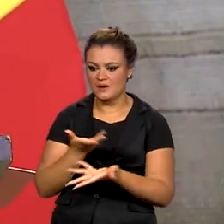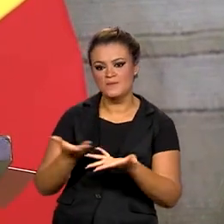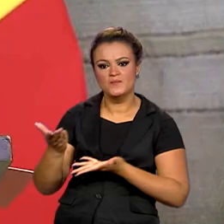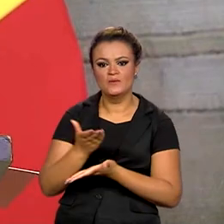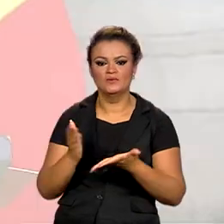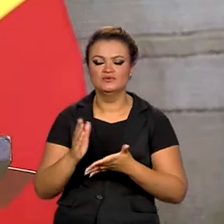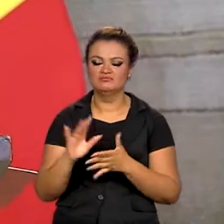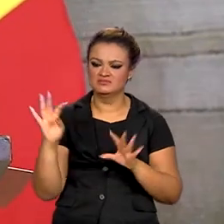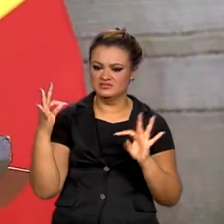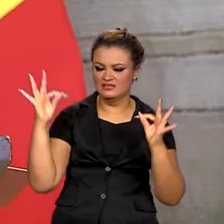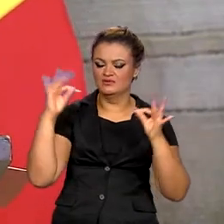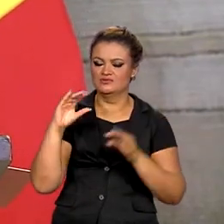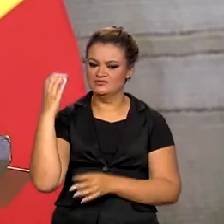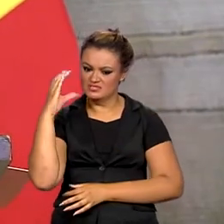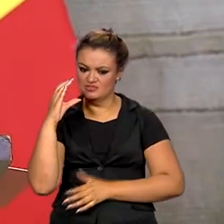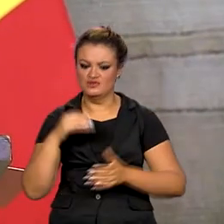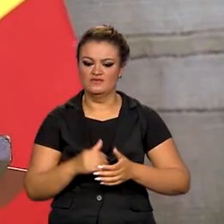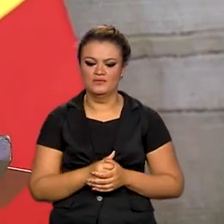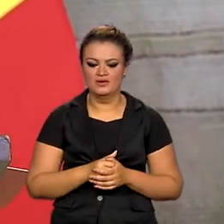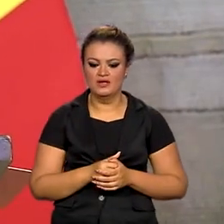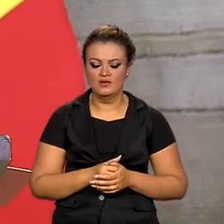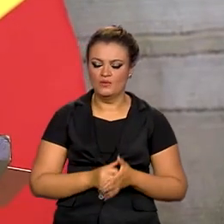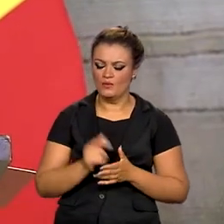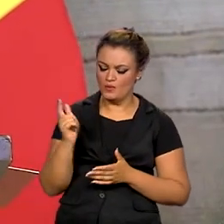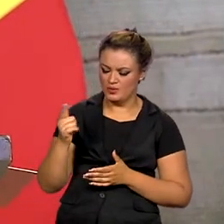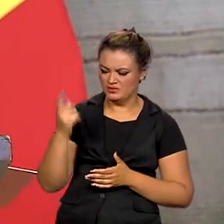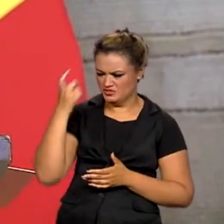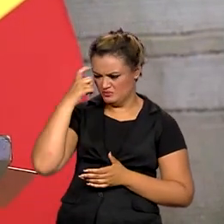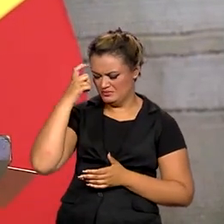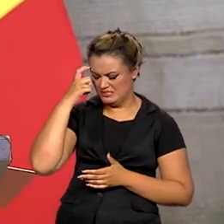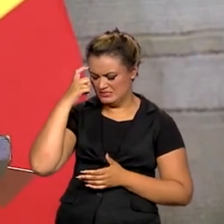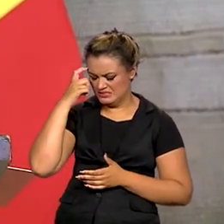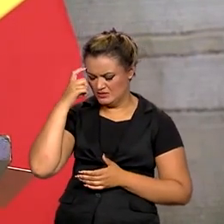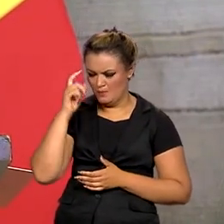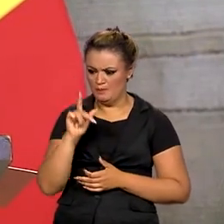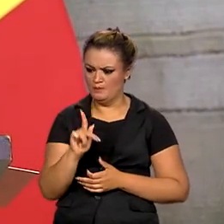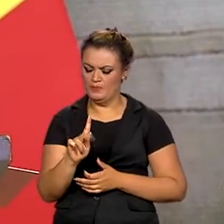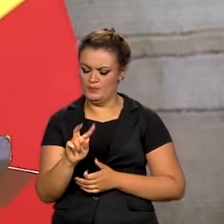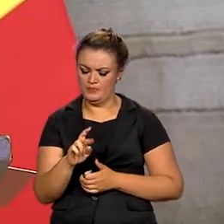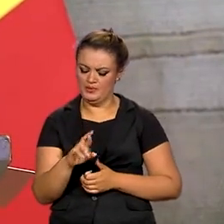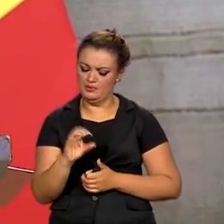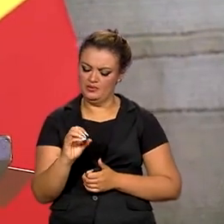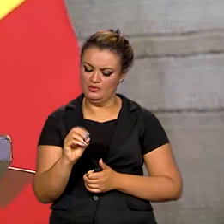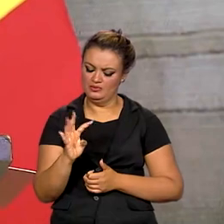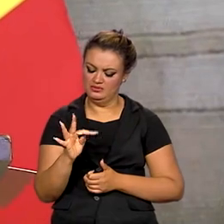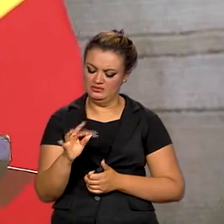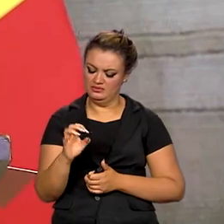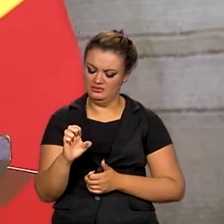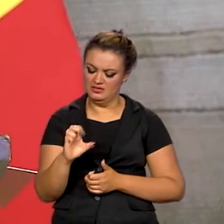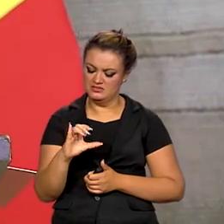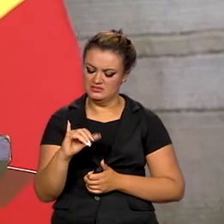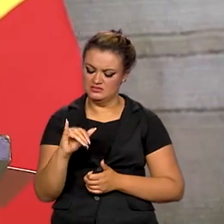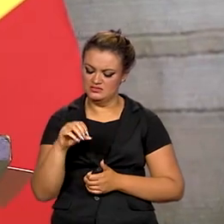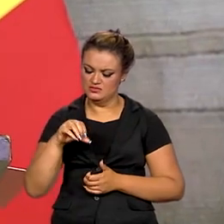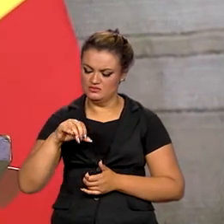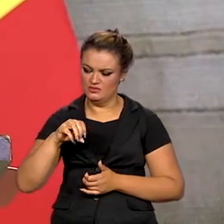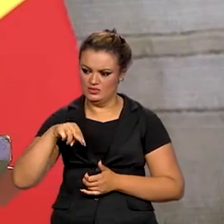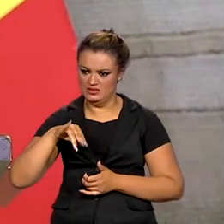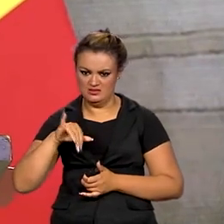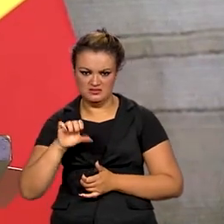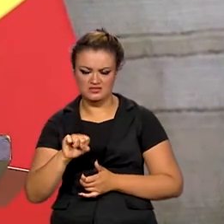tecnológica. No momento em que o protecionismo ressurge e ganha força no mundo, podemos